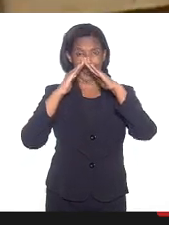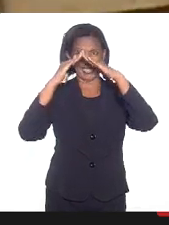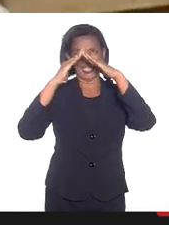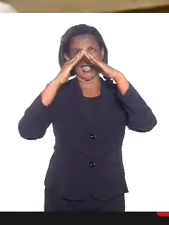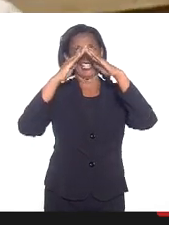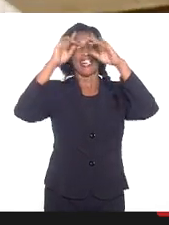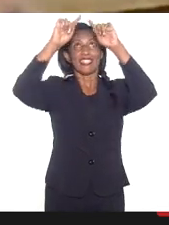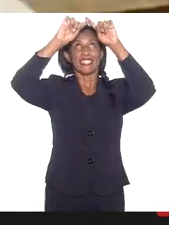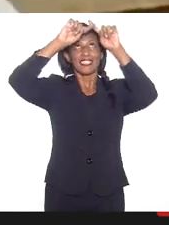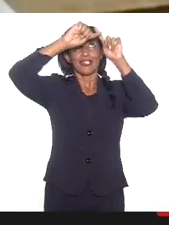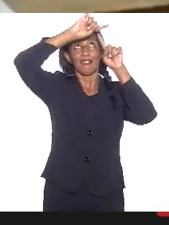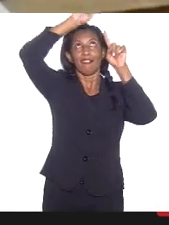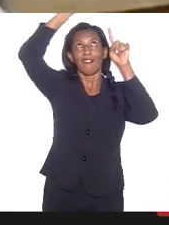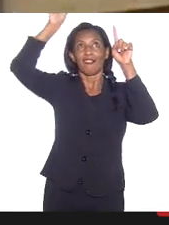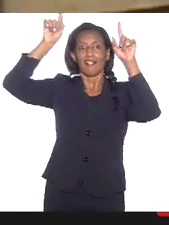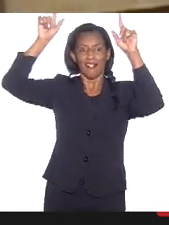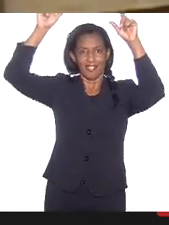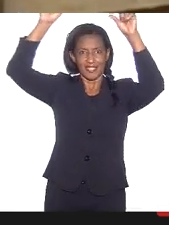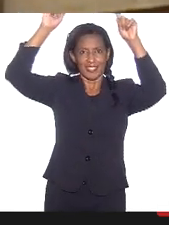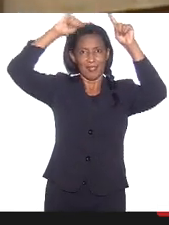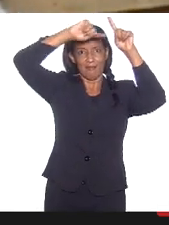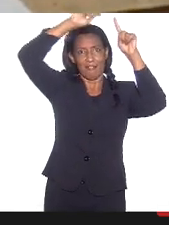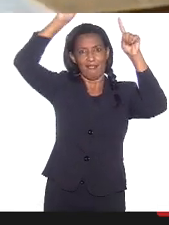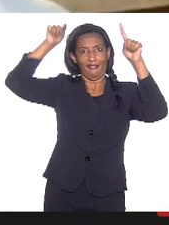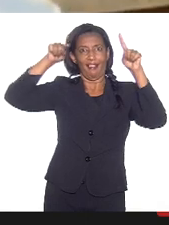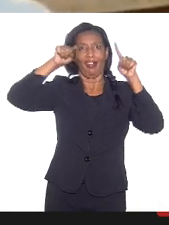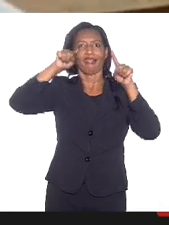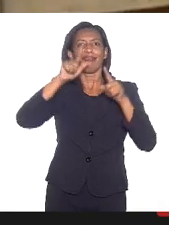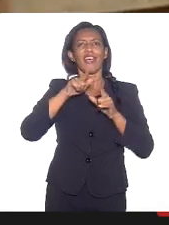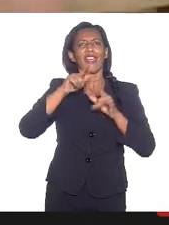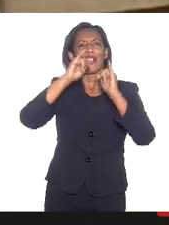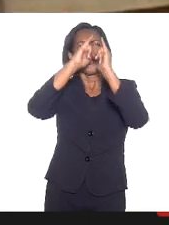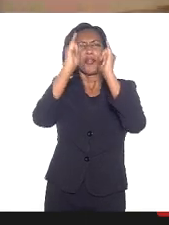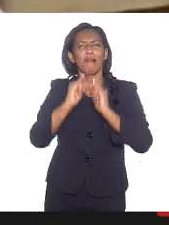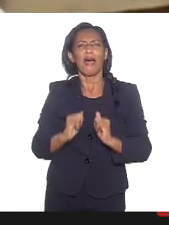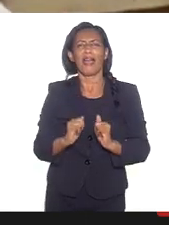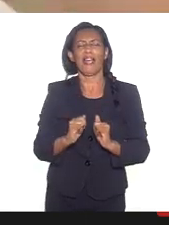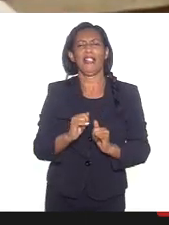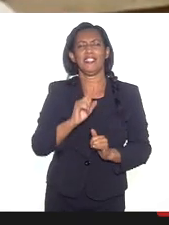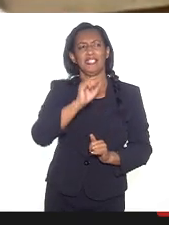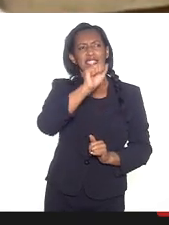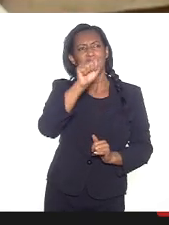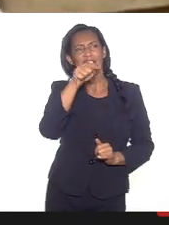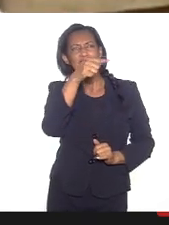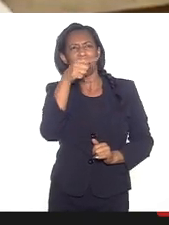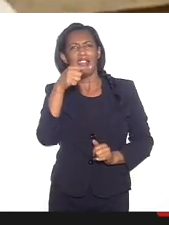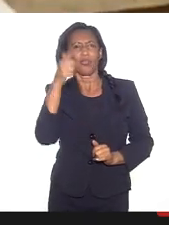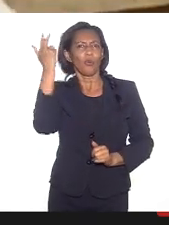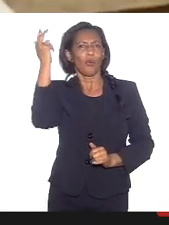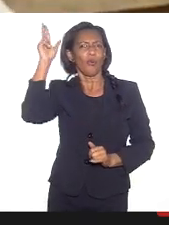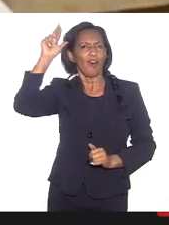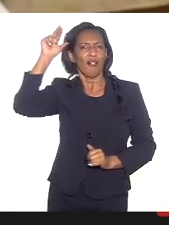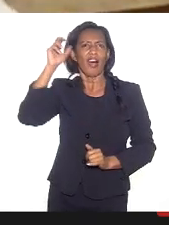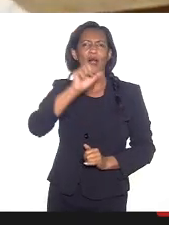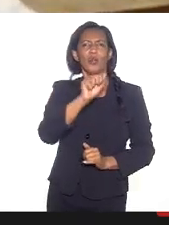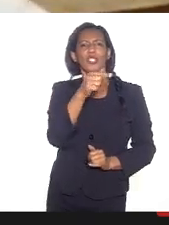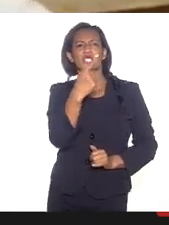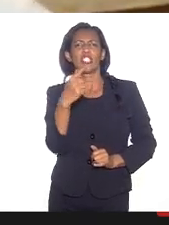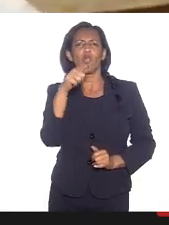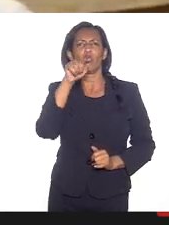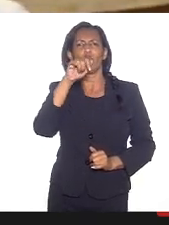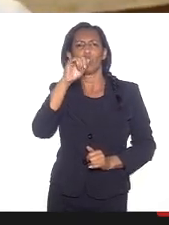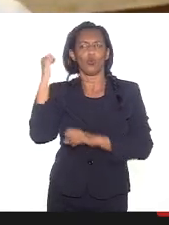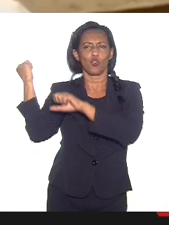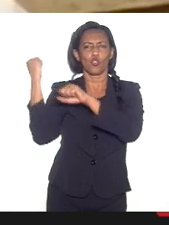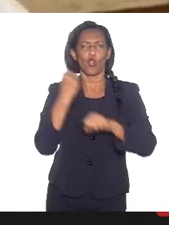de vidro e botam uma santinha lá, São Jorge, não sei o quê, coisa que antigamente tinha. A mulher